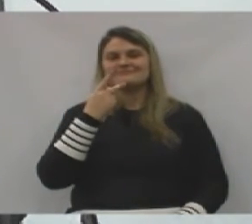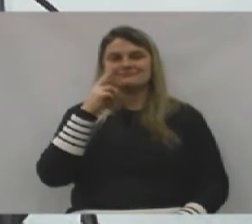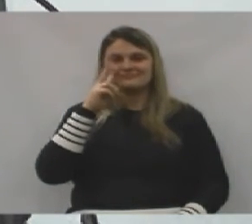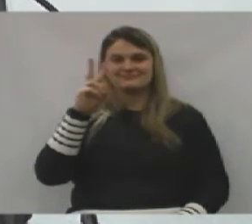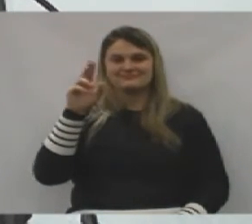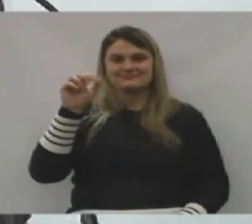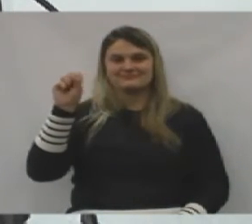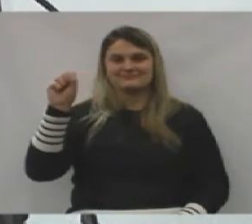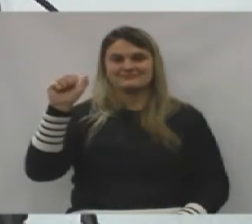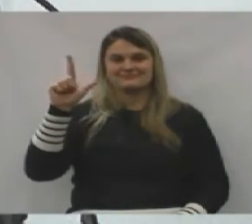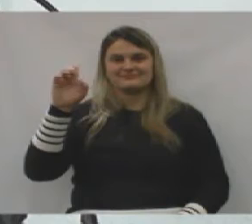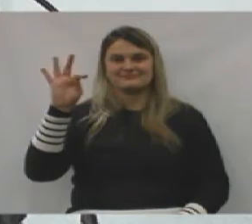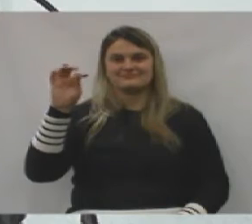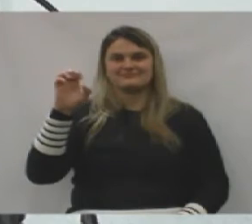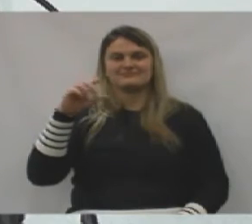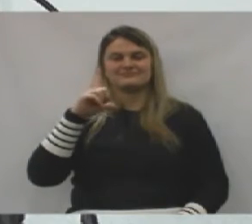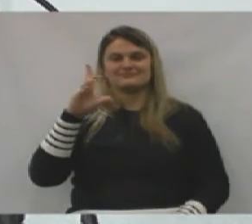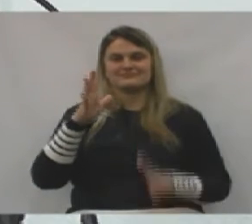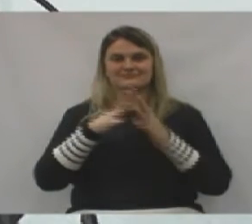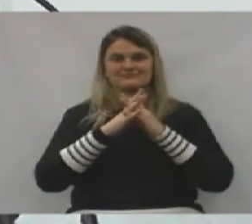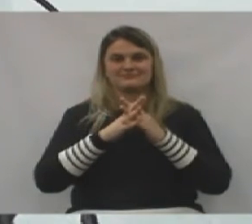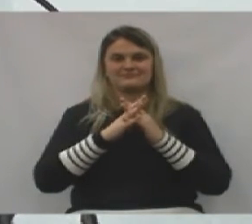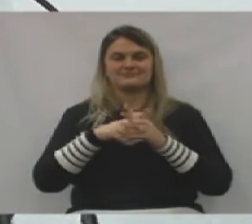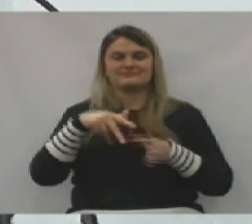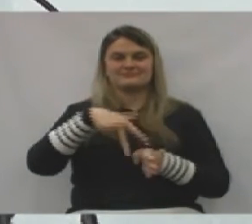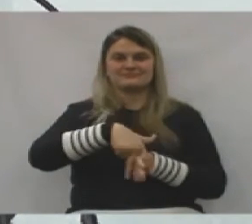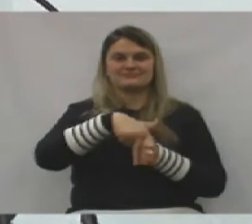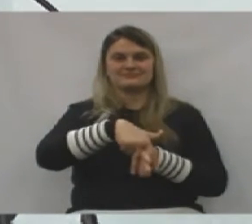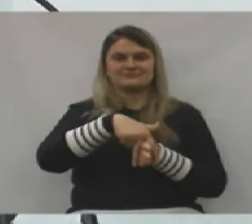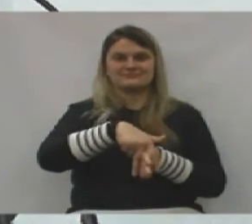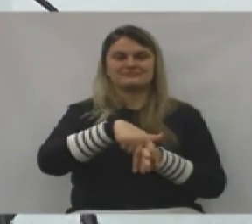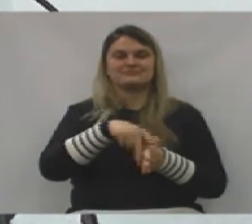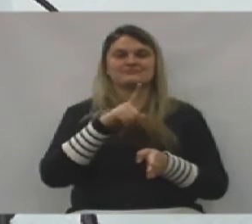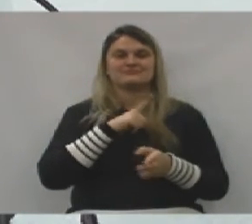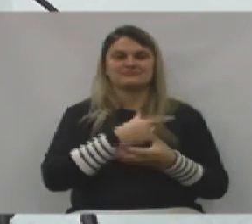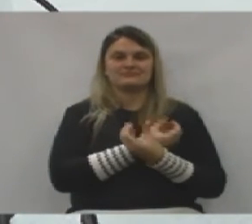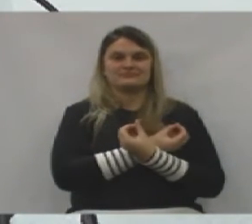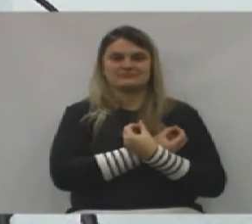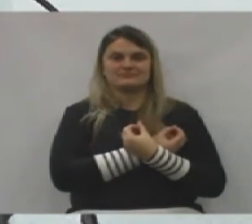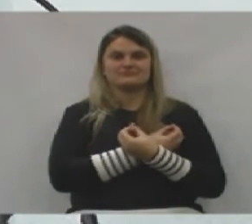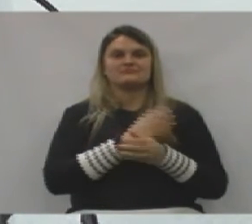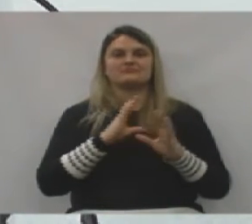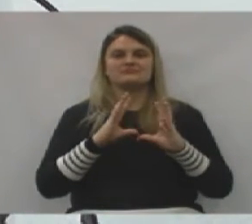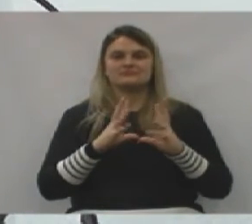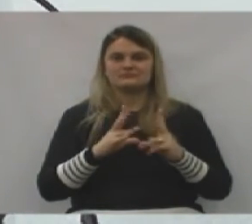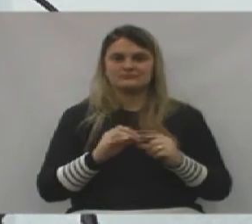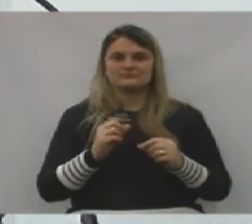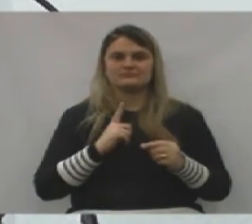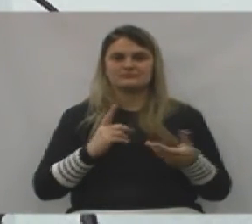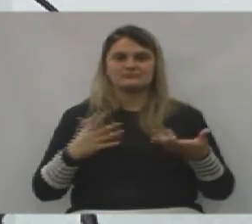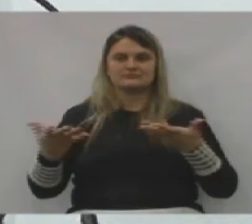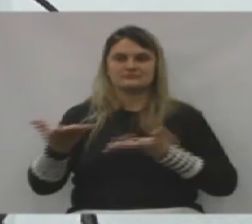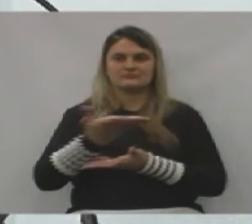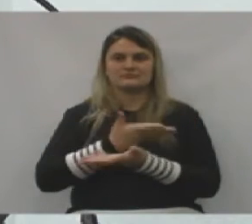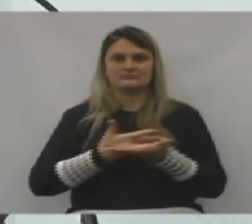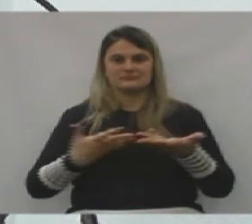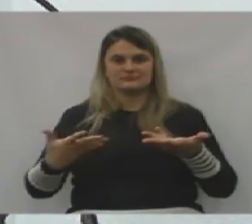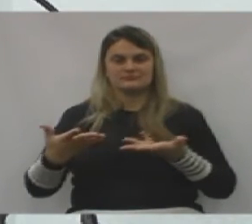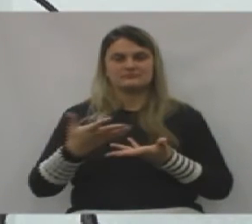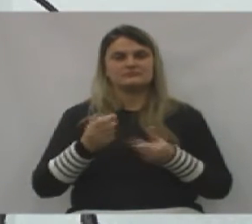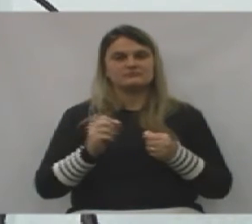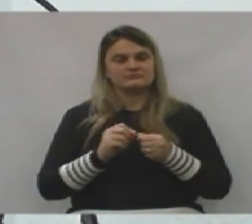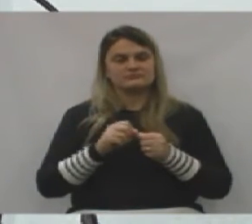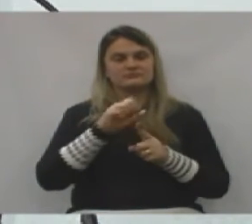tem o pessoal da ecoterapia, a PADAF, todos aí envolvidos para